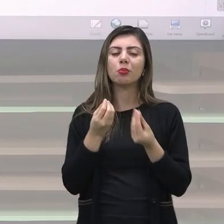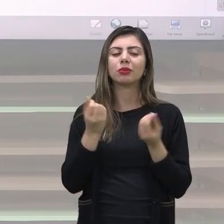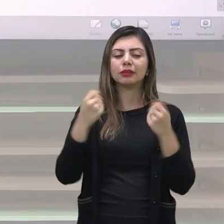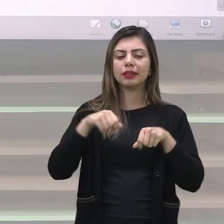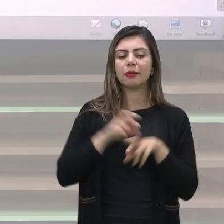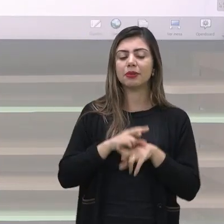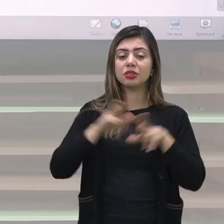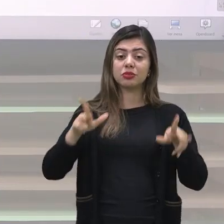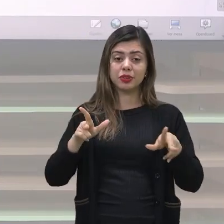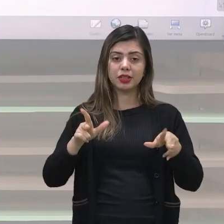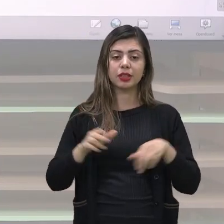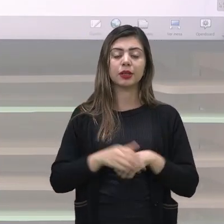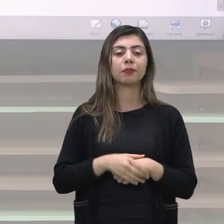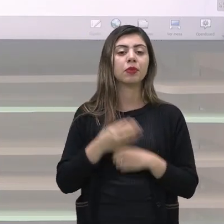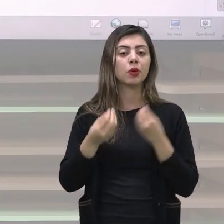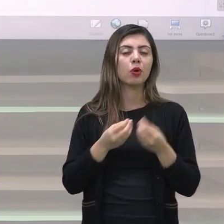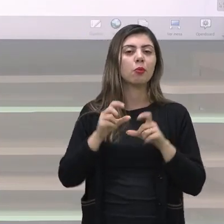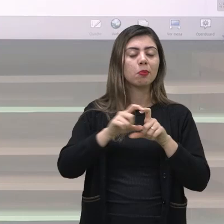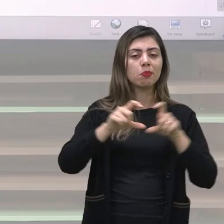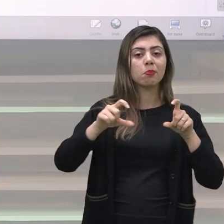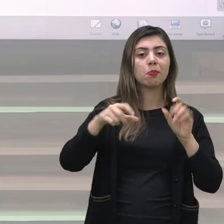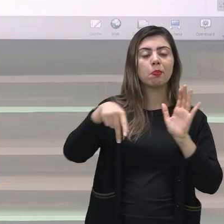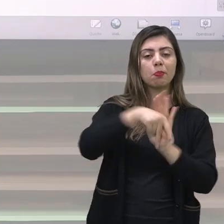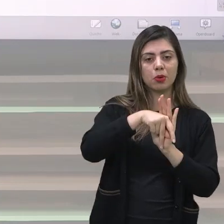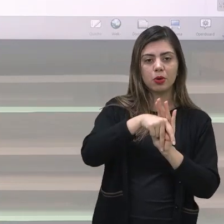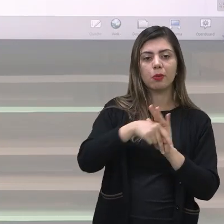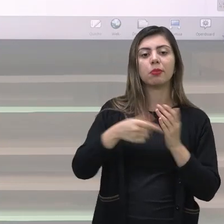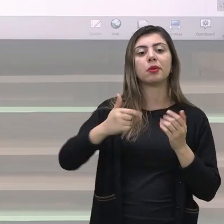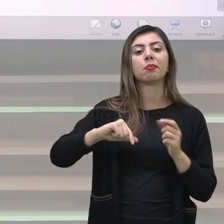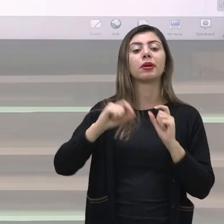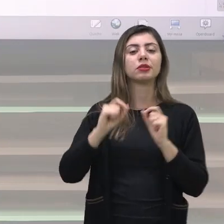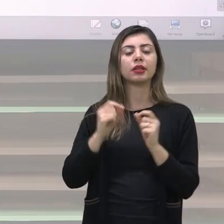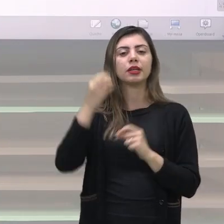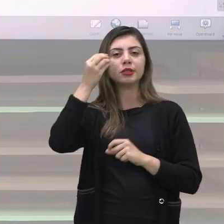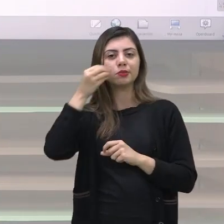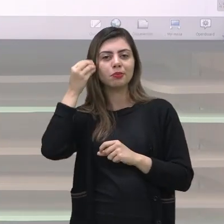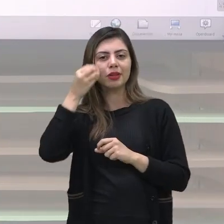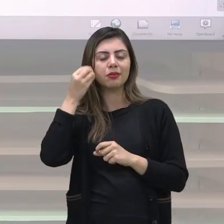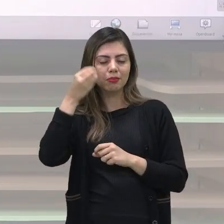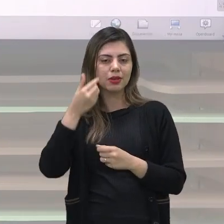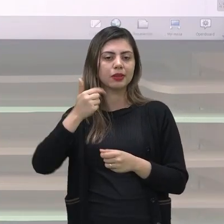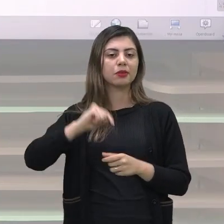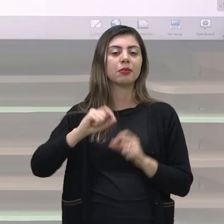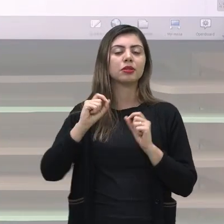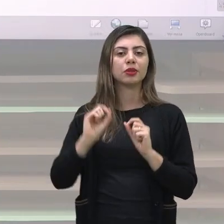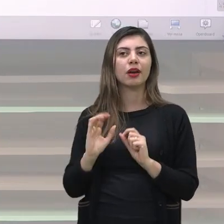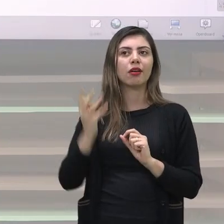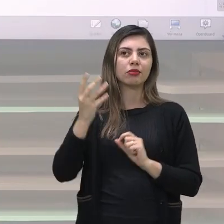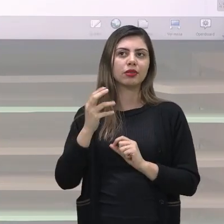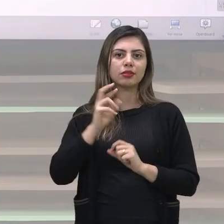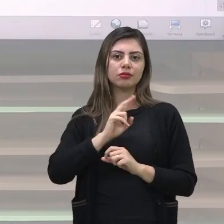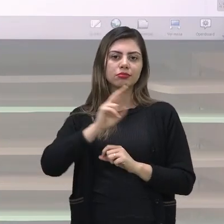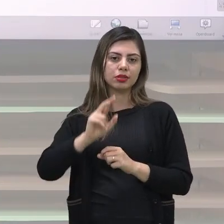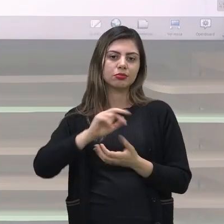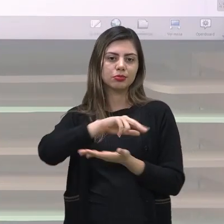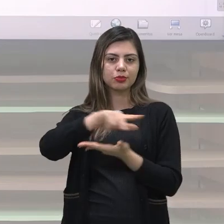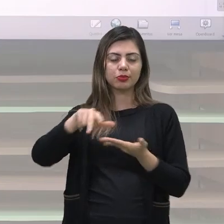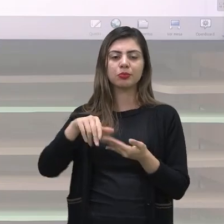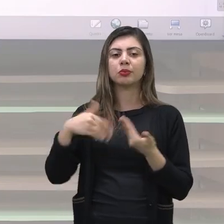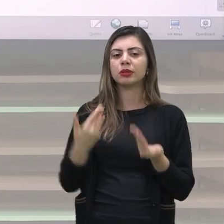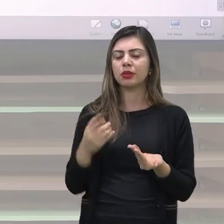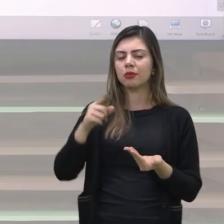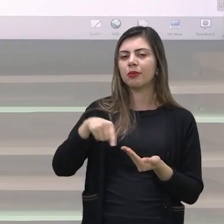definir o que é espaço amostral o que é experimento aleatório e o que é evento pois são elementos